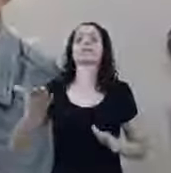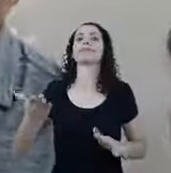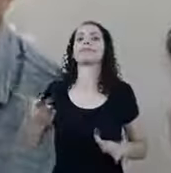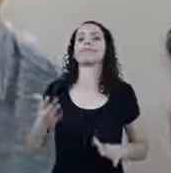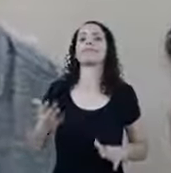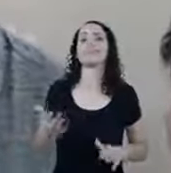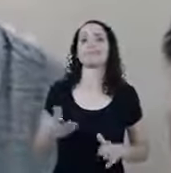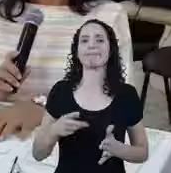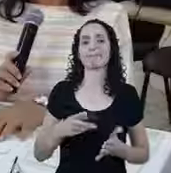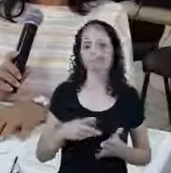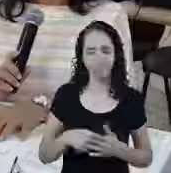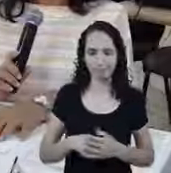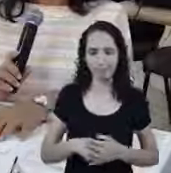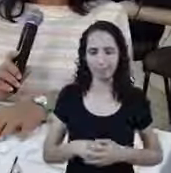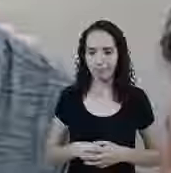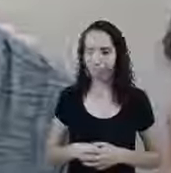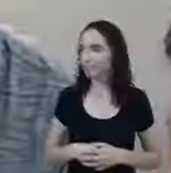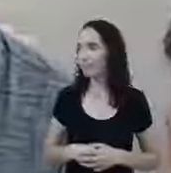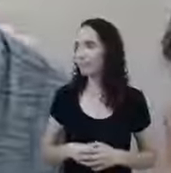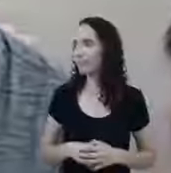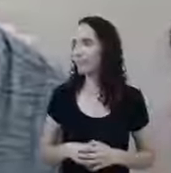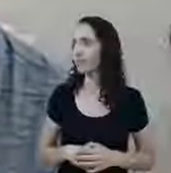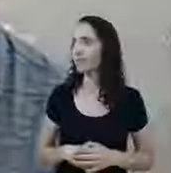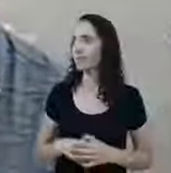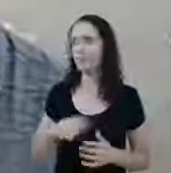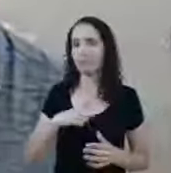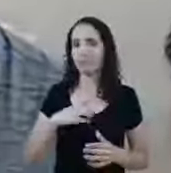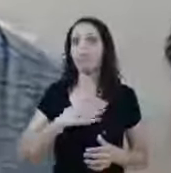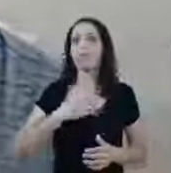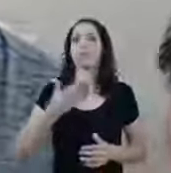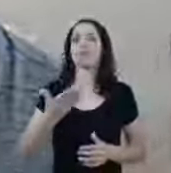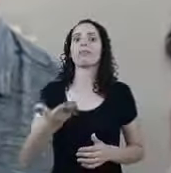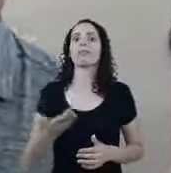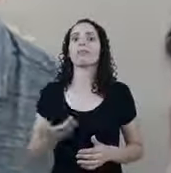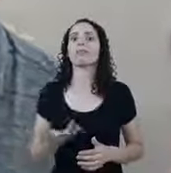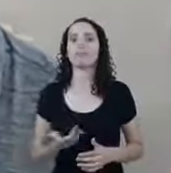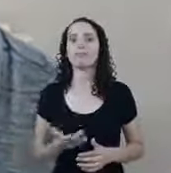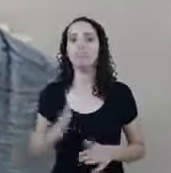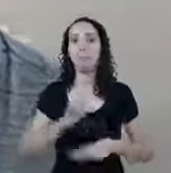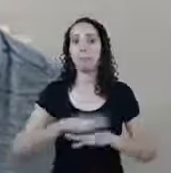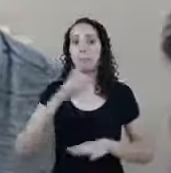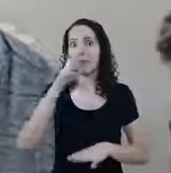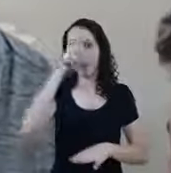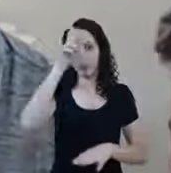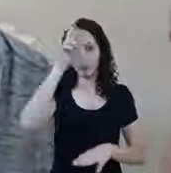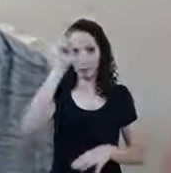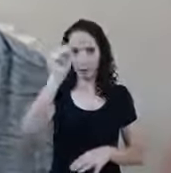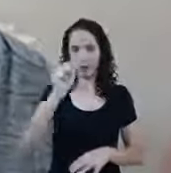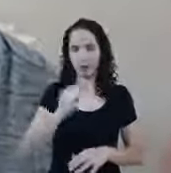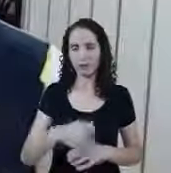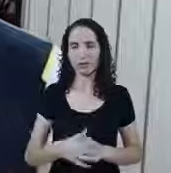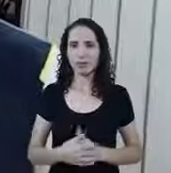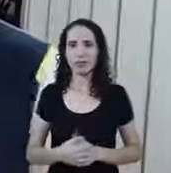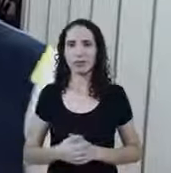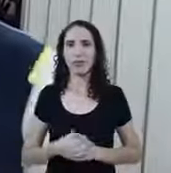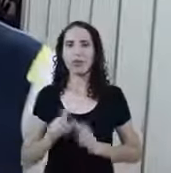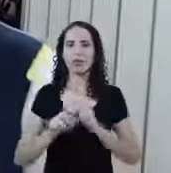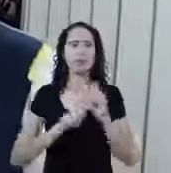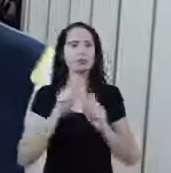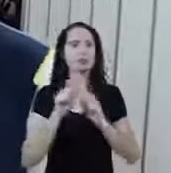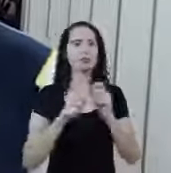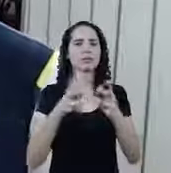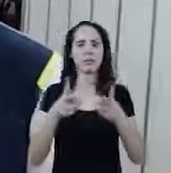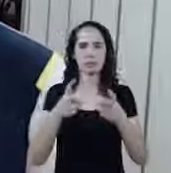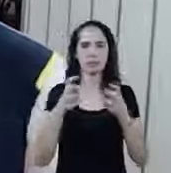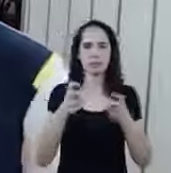surpreender Vamos nos surpreender Vamos nos surpreender Vamos sair mais fortes Vamos sair mais fortes Vamos sair mais fortes Agora o que eu vejo também